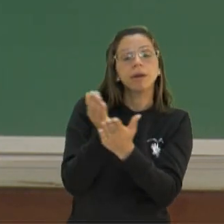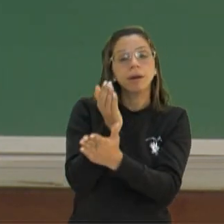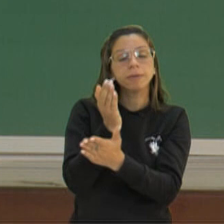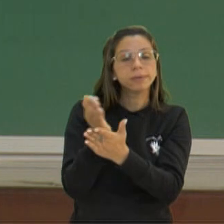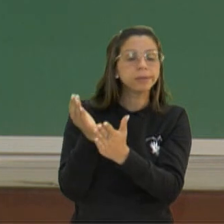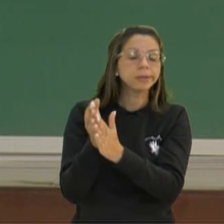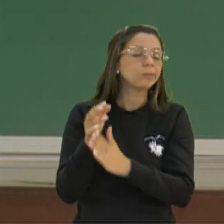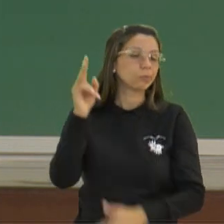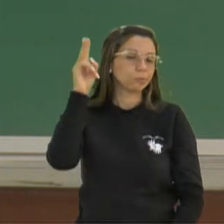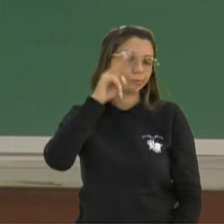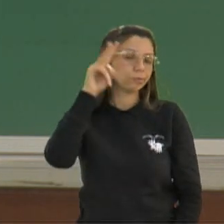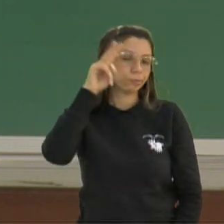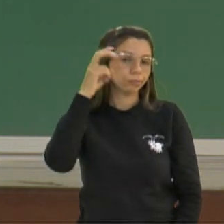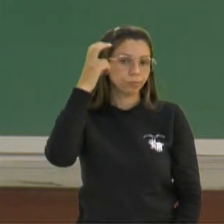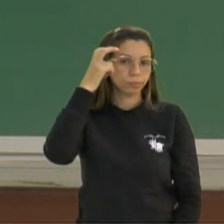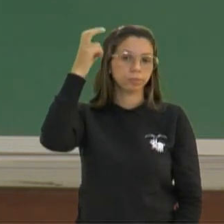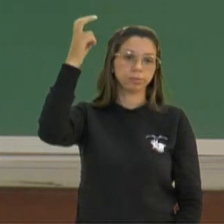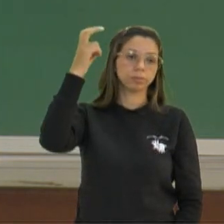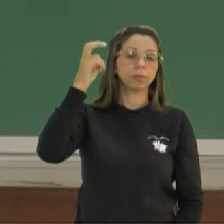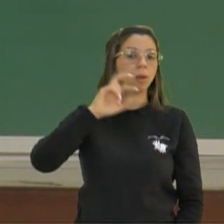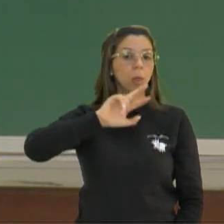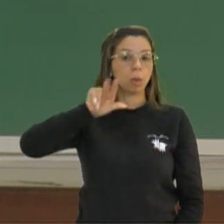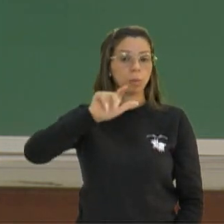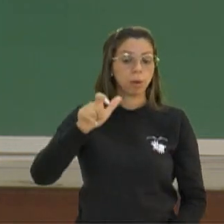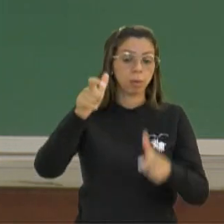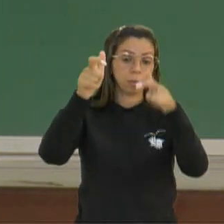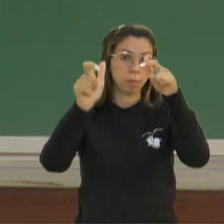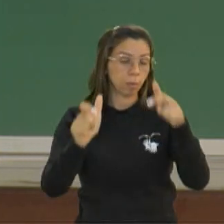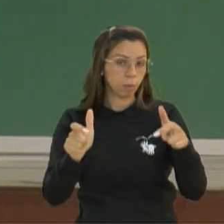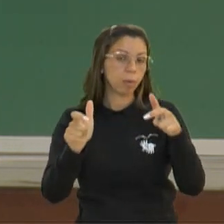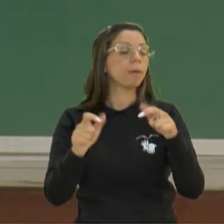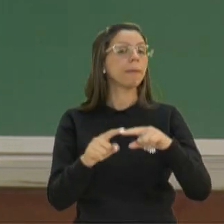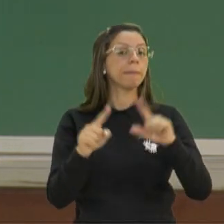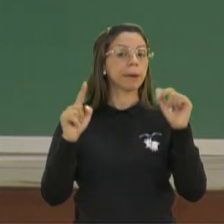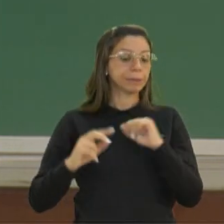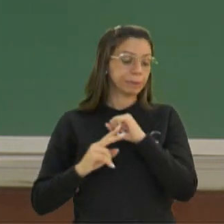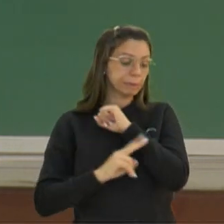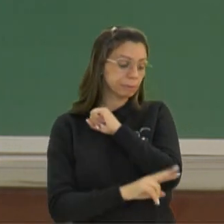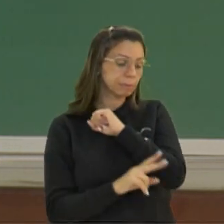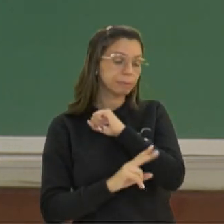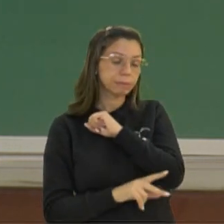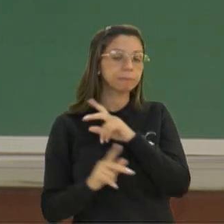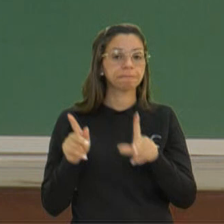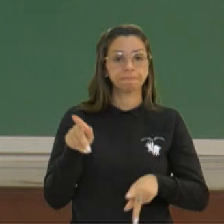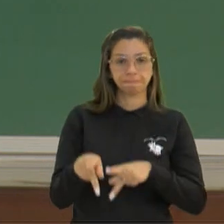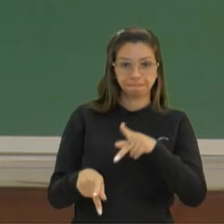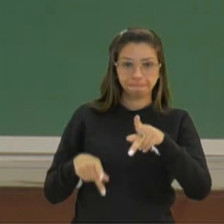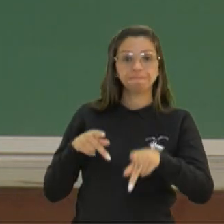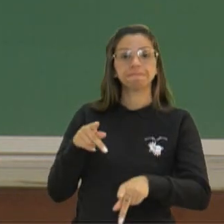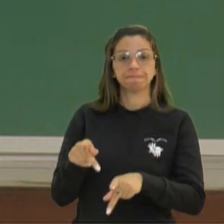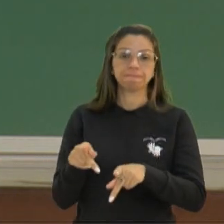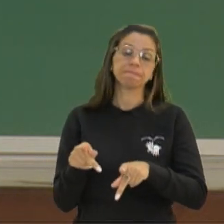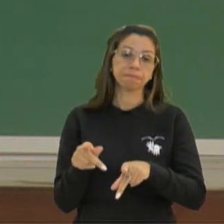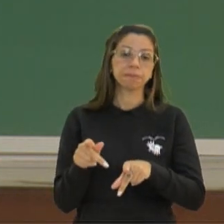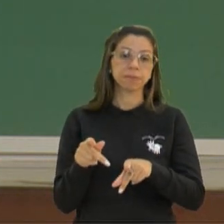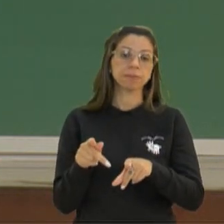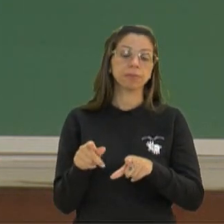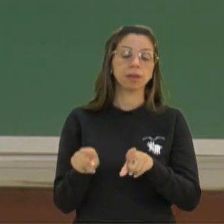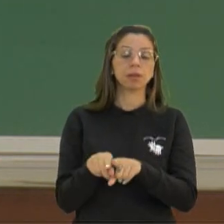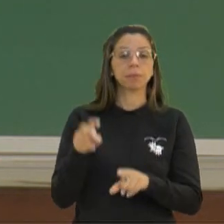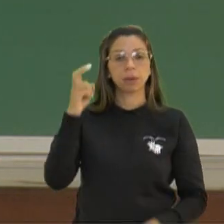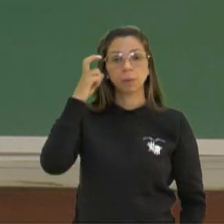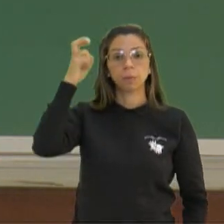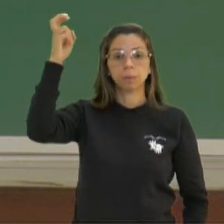histórico-culturais, né, não de localização, pela diversidade dos povos, né, e das